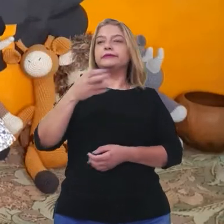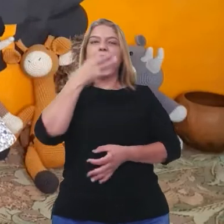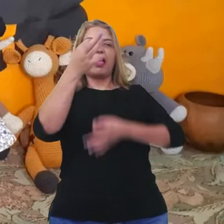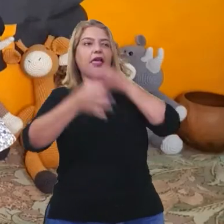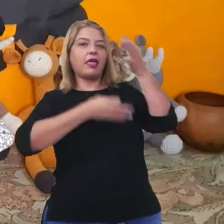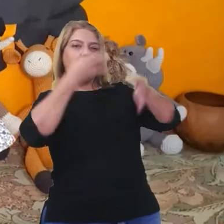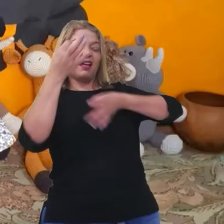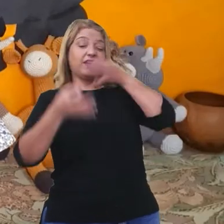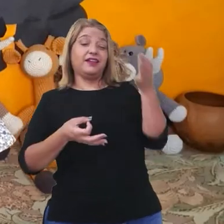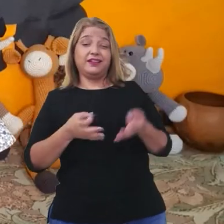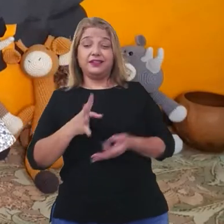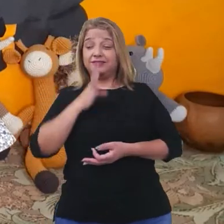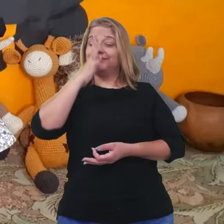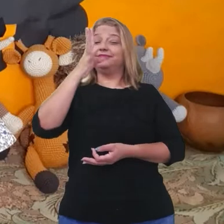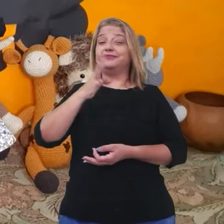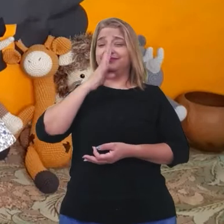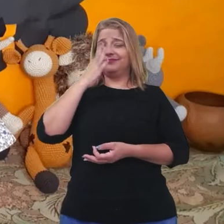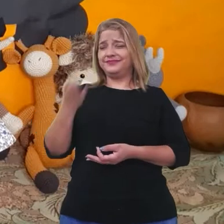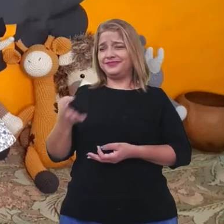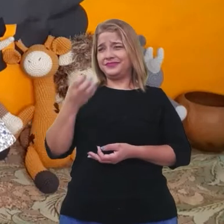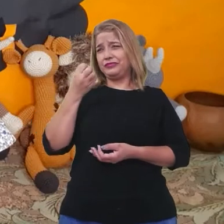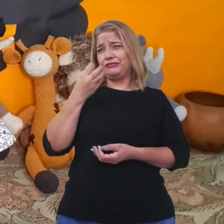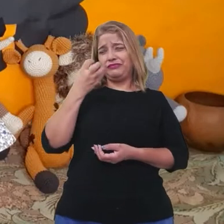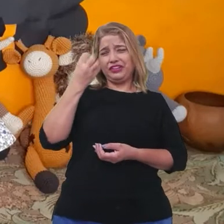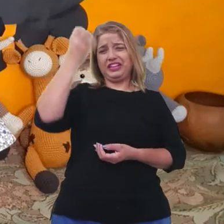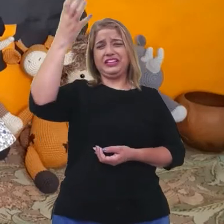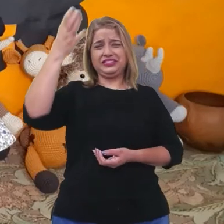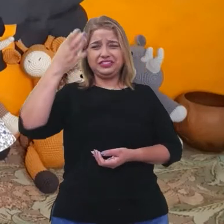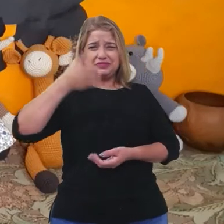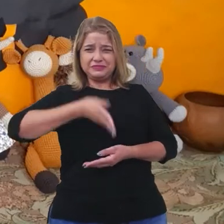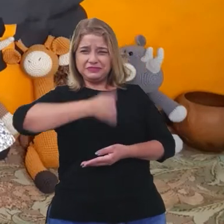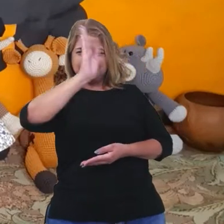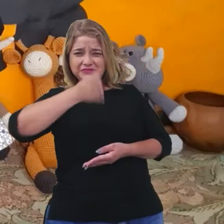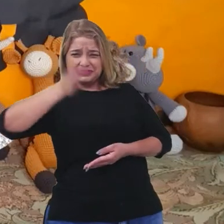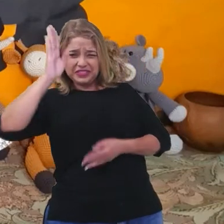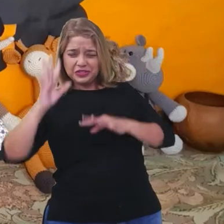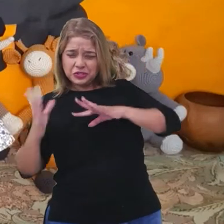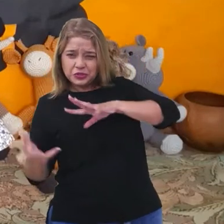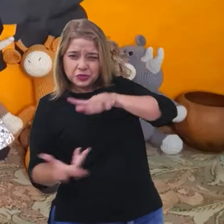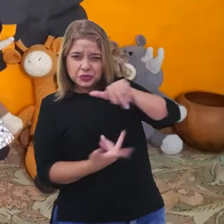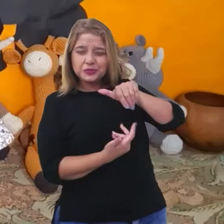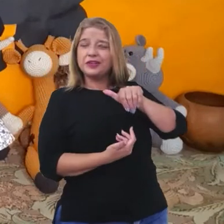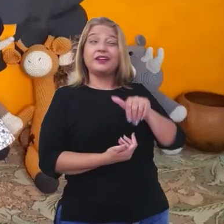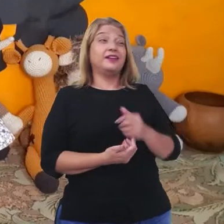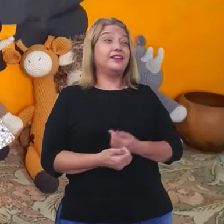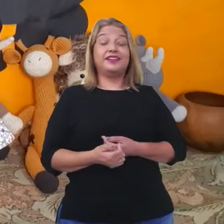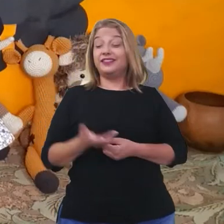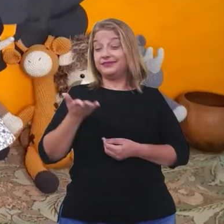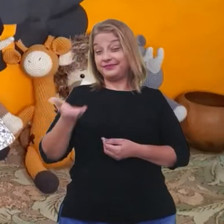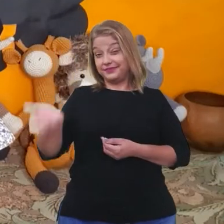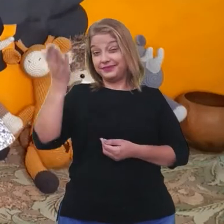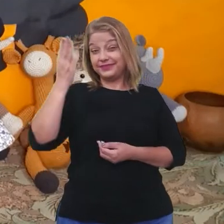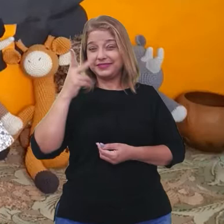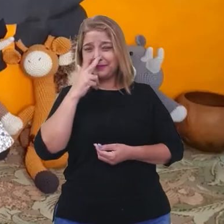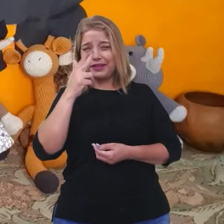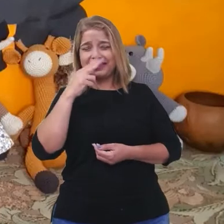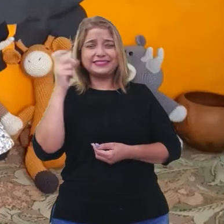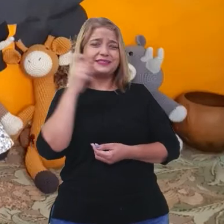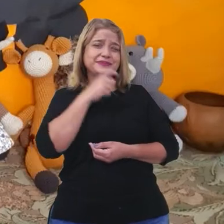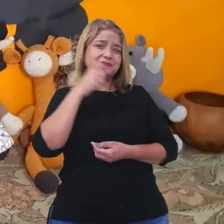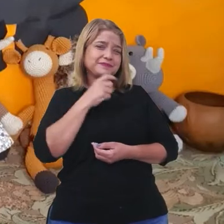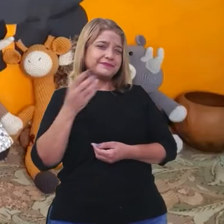Ah, viagem pelo mundo. Só você mesmo, né, ô barras?